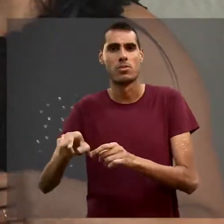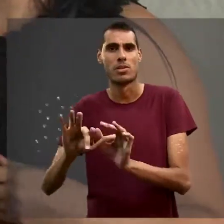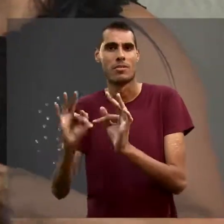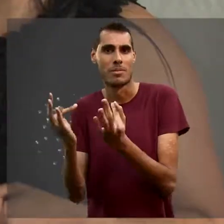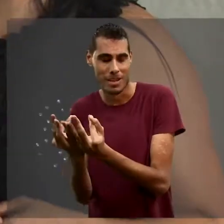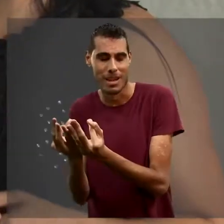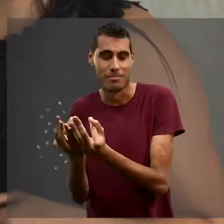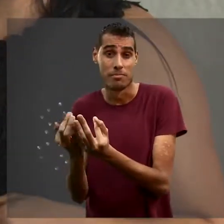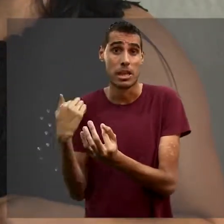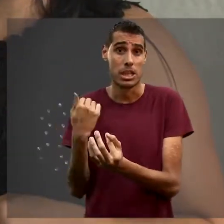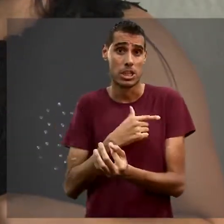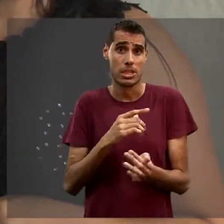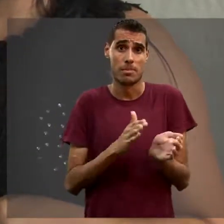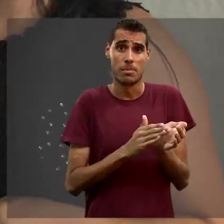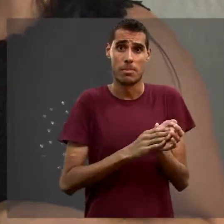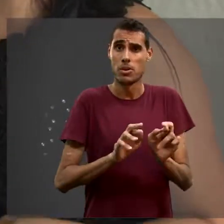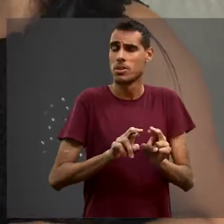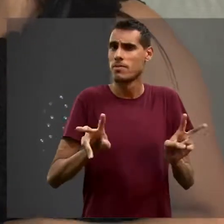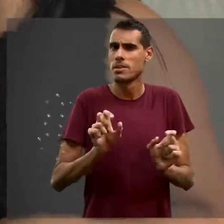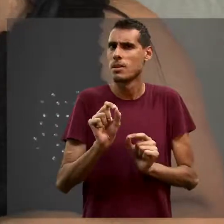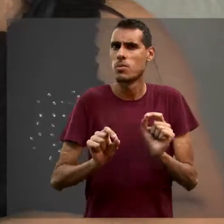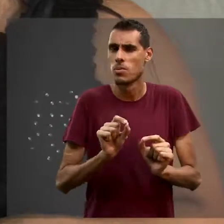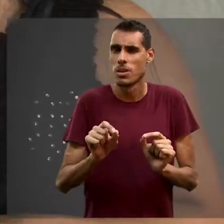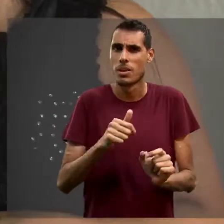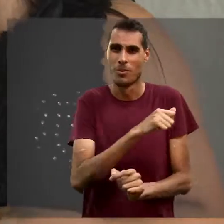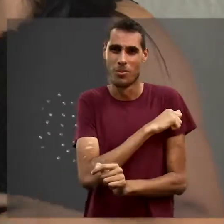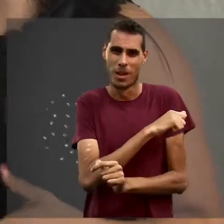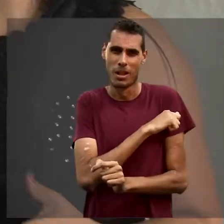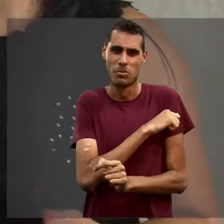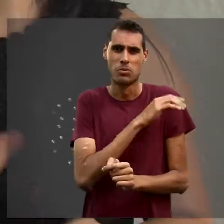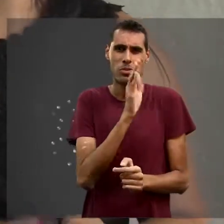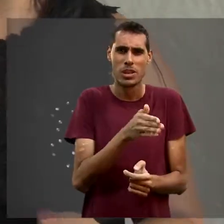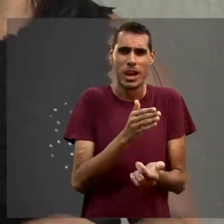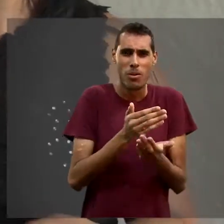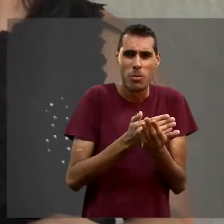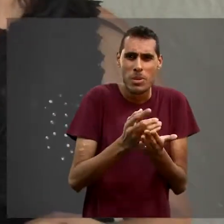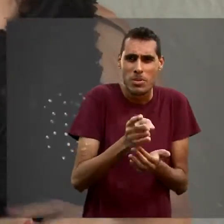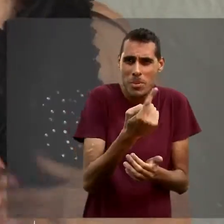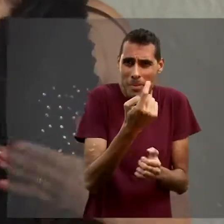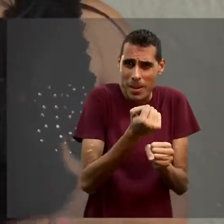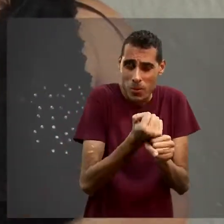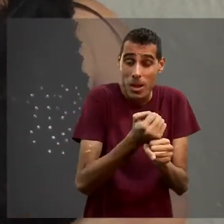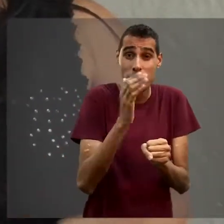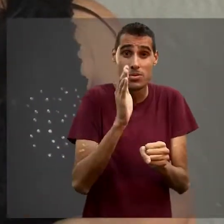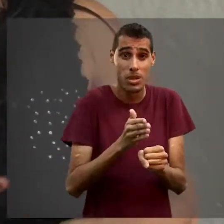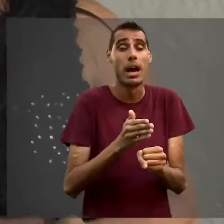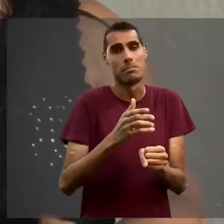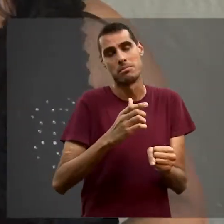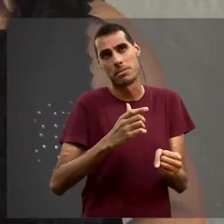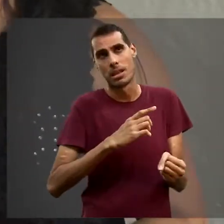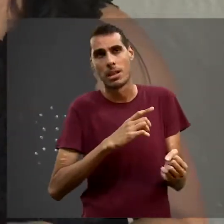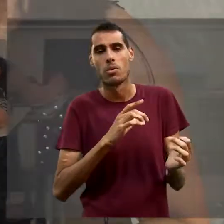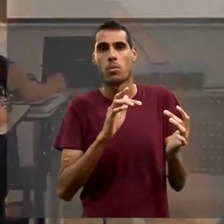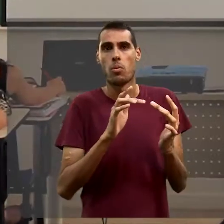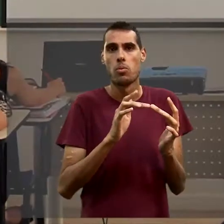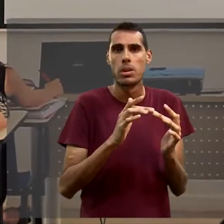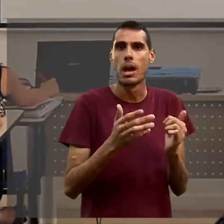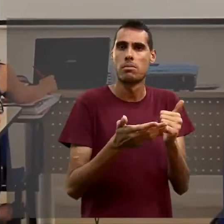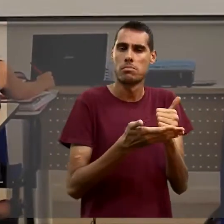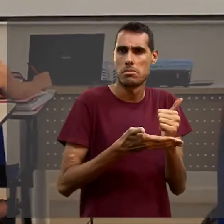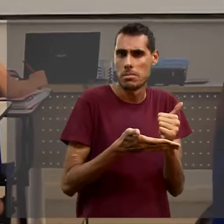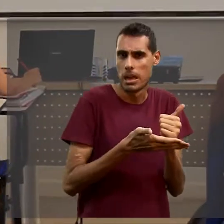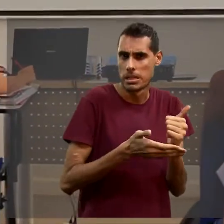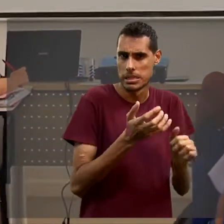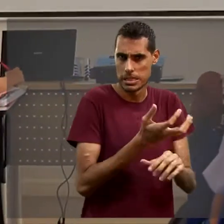A gente está com uma proposta diferenciada, onde o aluno, a partir do primeiro ano, ele tem sim os contatos com as